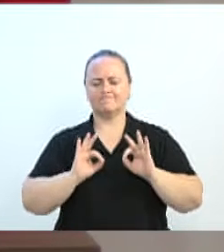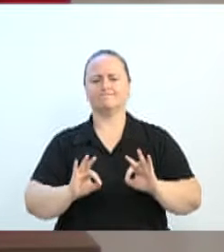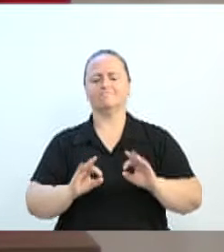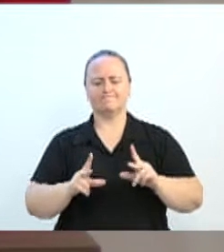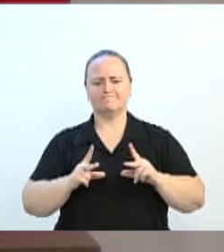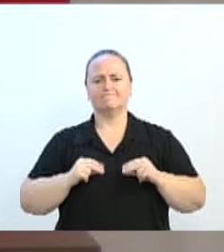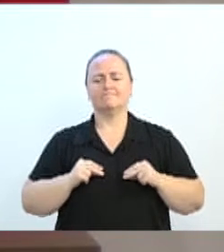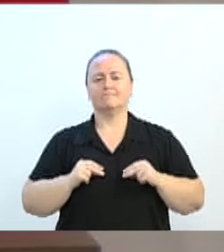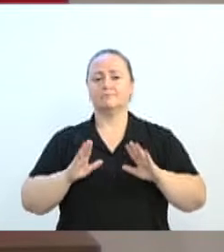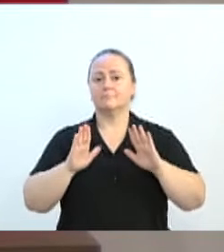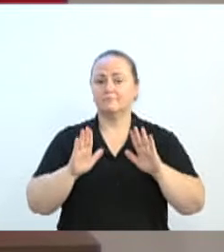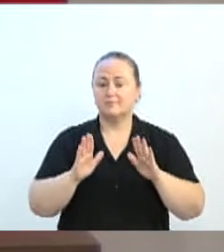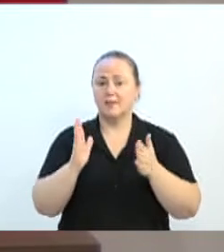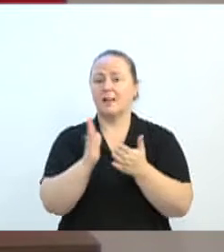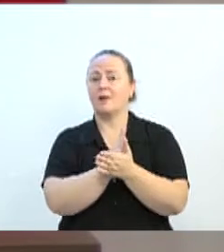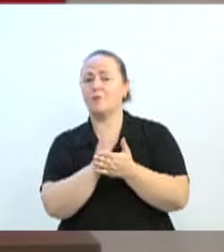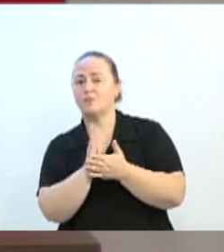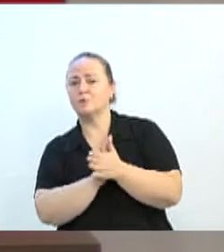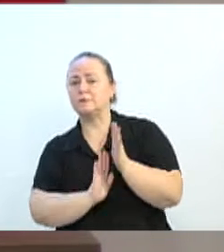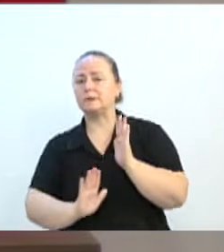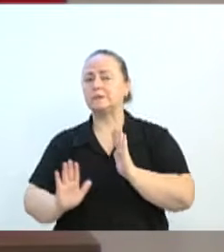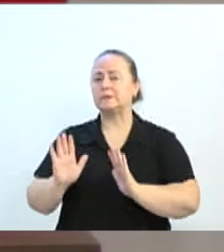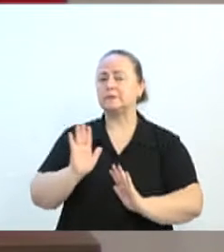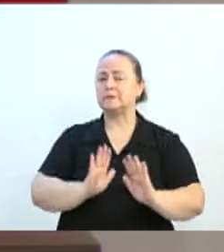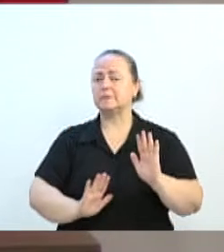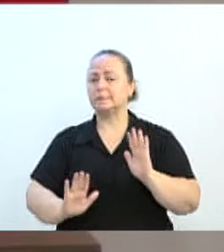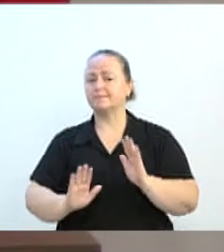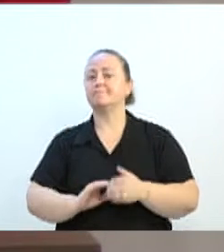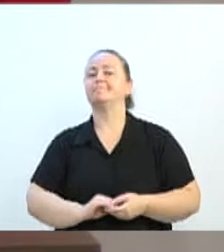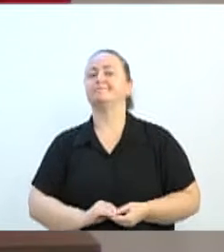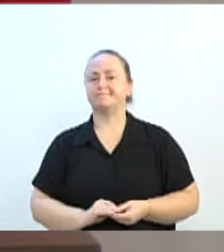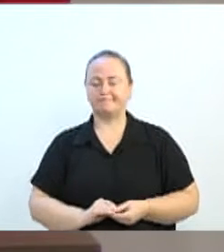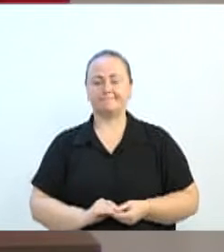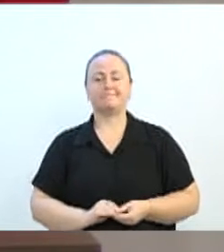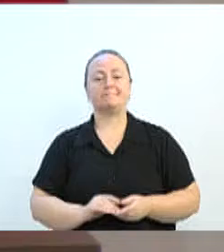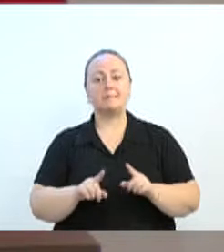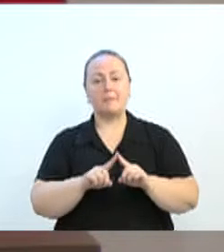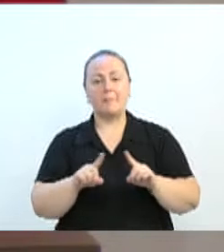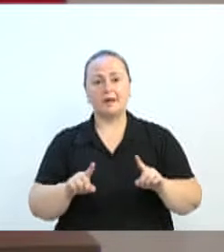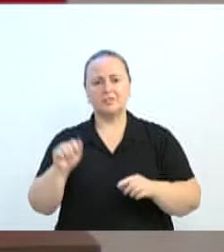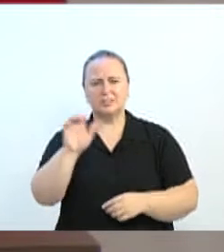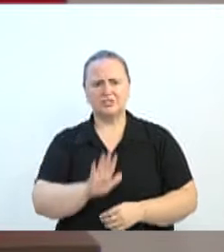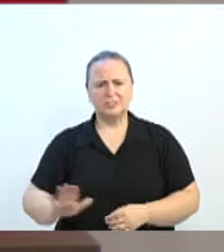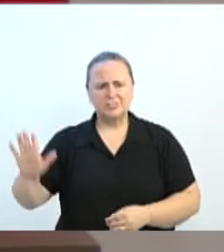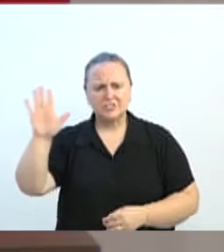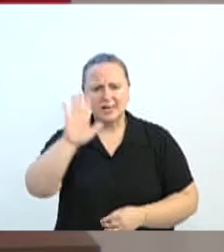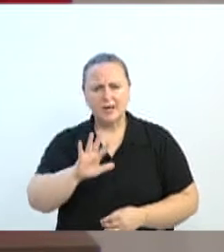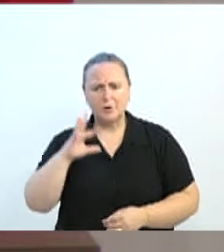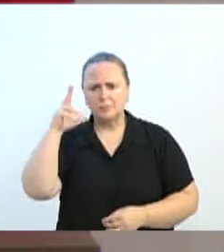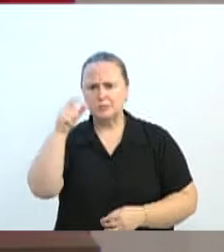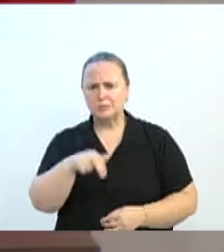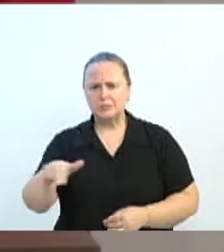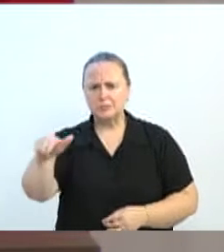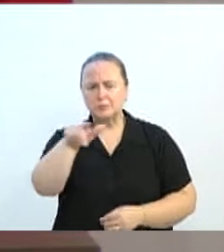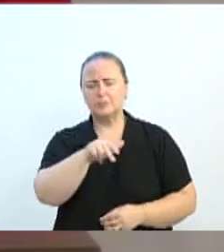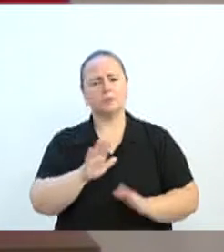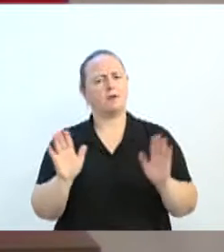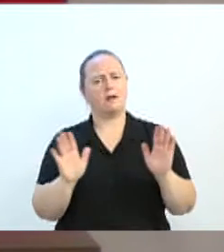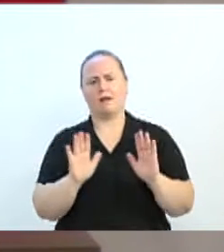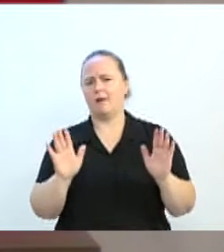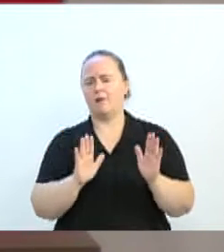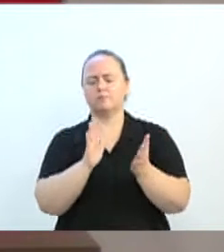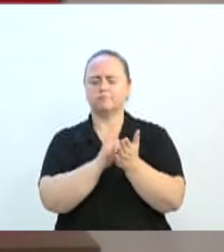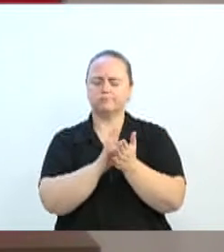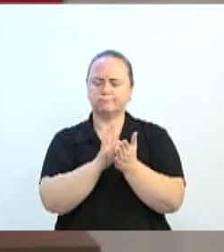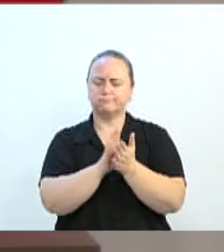também deixam a desejar. Mas não podemos generalizar, Ralf, temos que ir aí parabenizar todos num grande